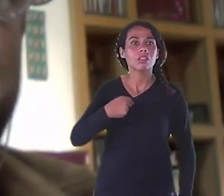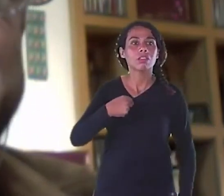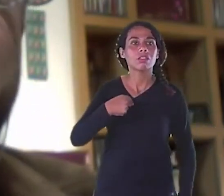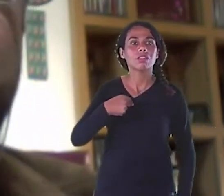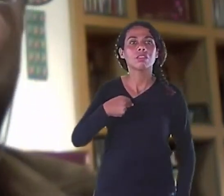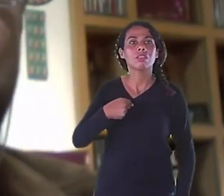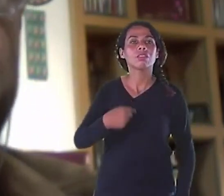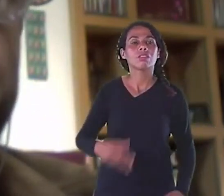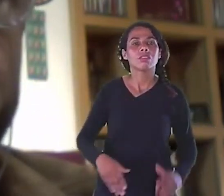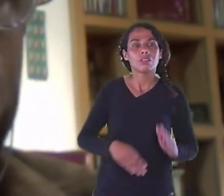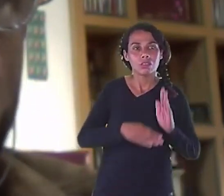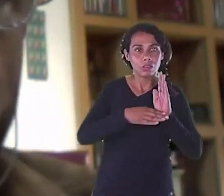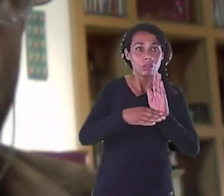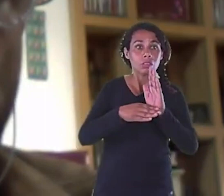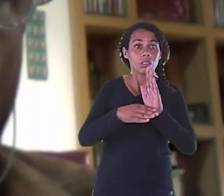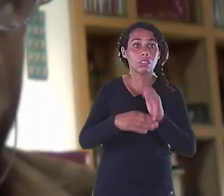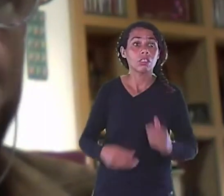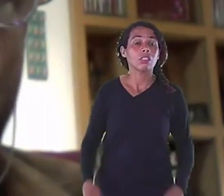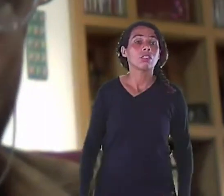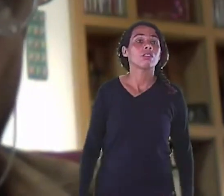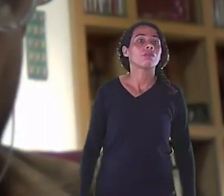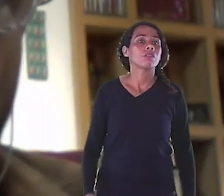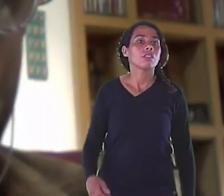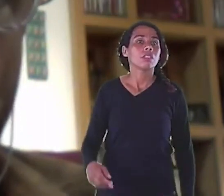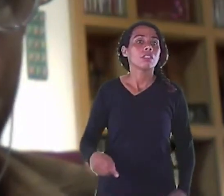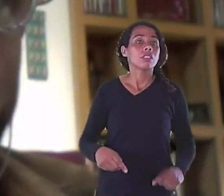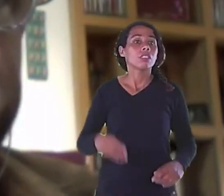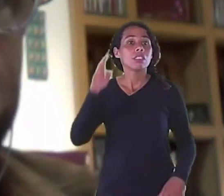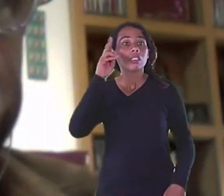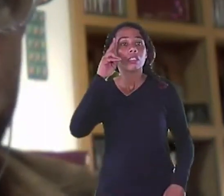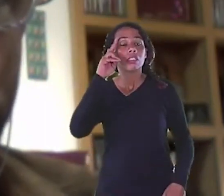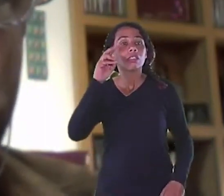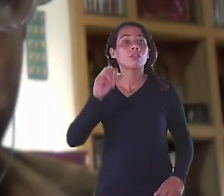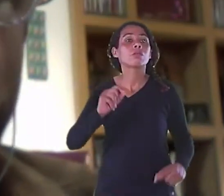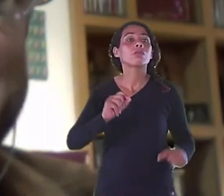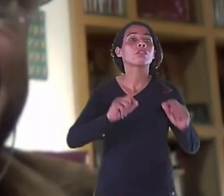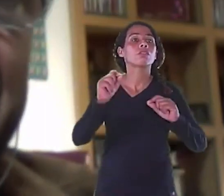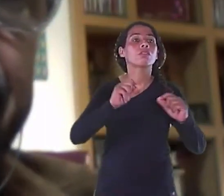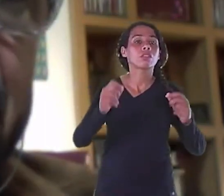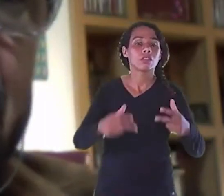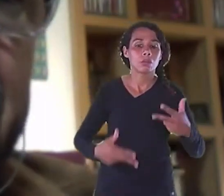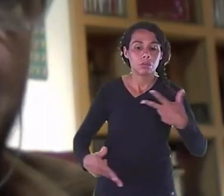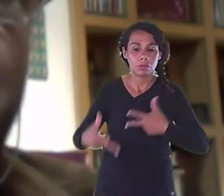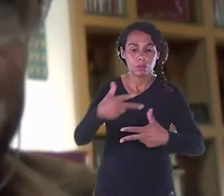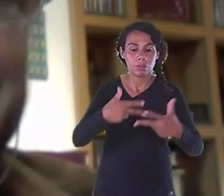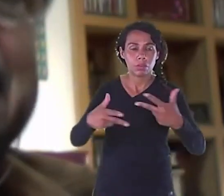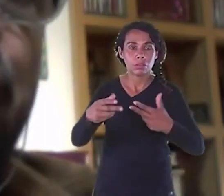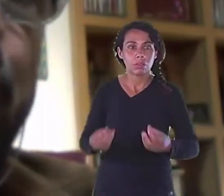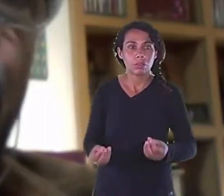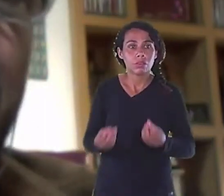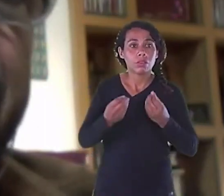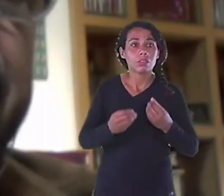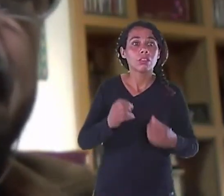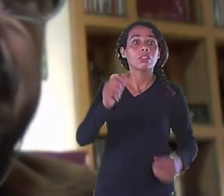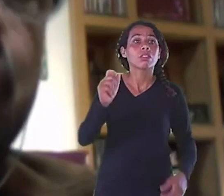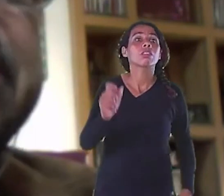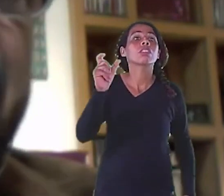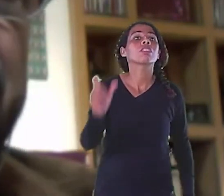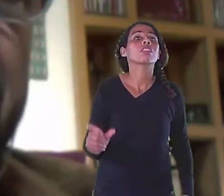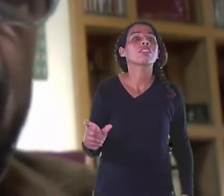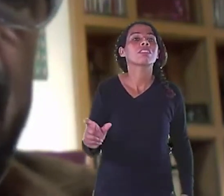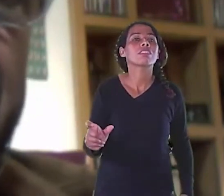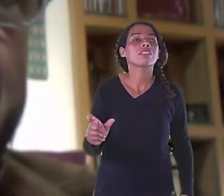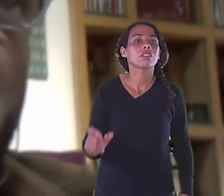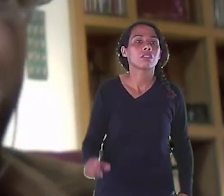concedida Pelo presidente Da república Que no meu caso Foi o atual O presidente Sérgio Matarella Então é ele Que assina o diploma É ele que